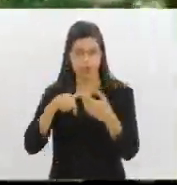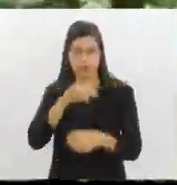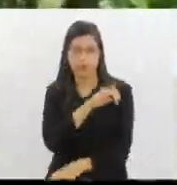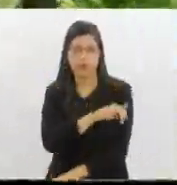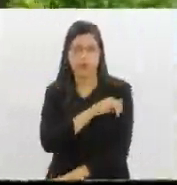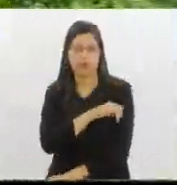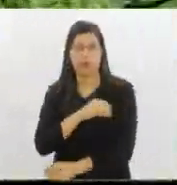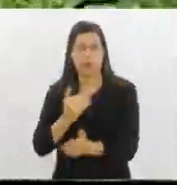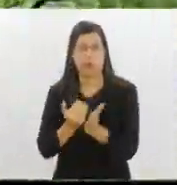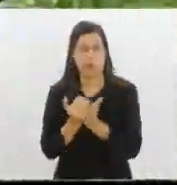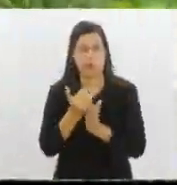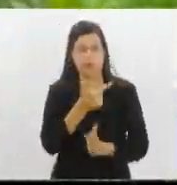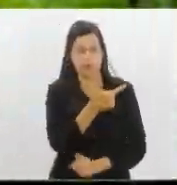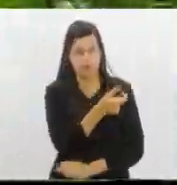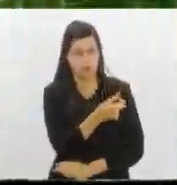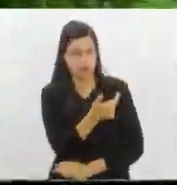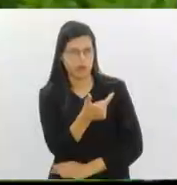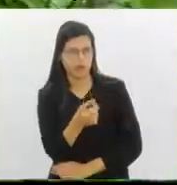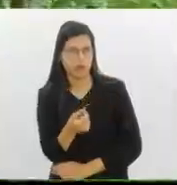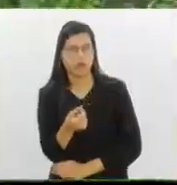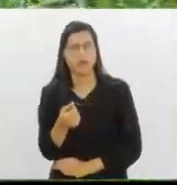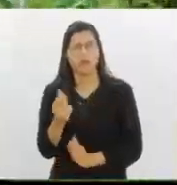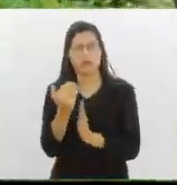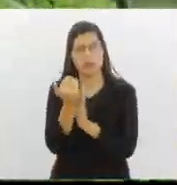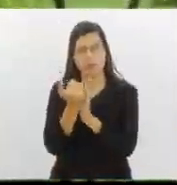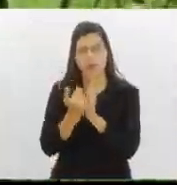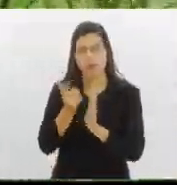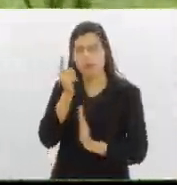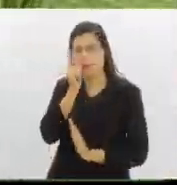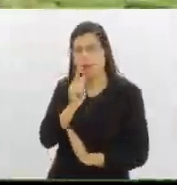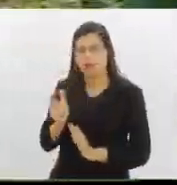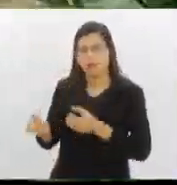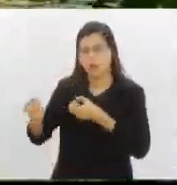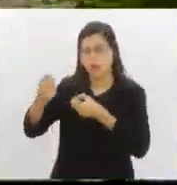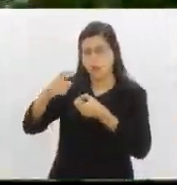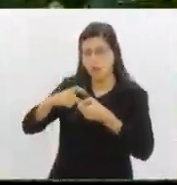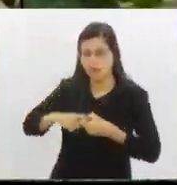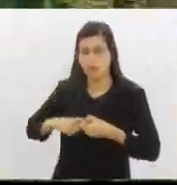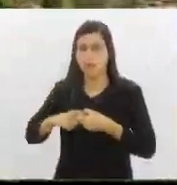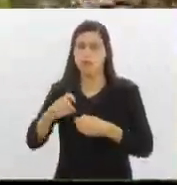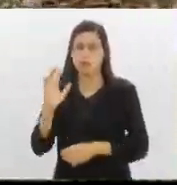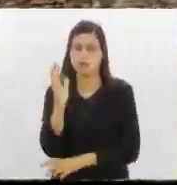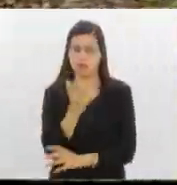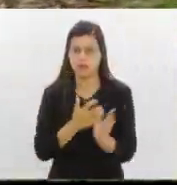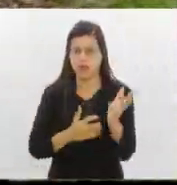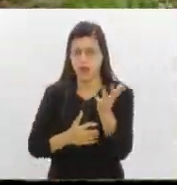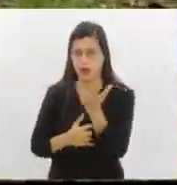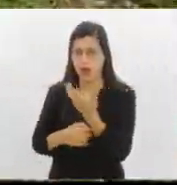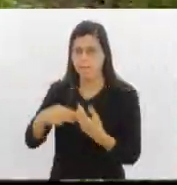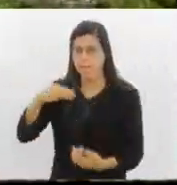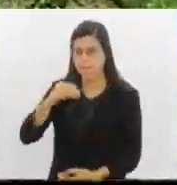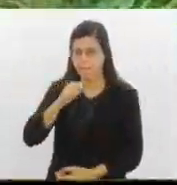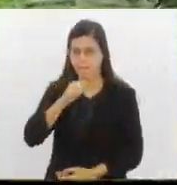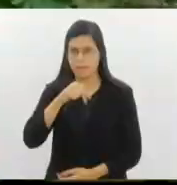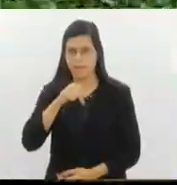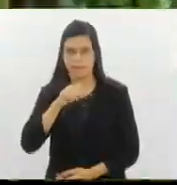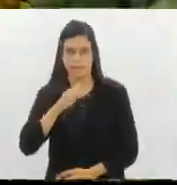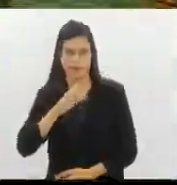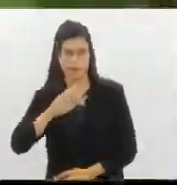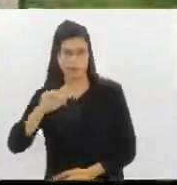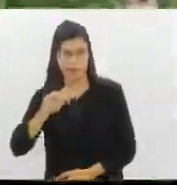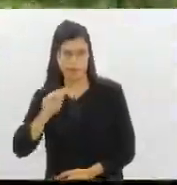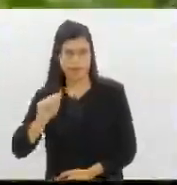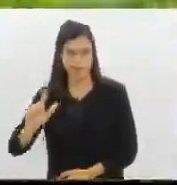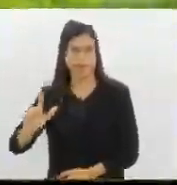2020, o programa recuperou 314 hectares de áreas de restinga, manguezal e floresta em nove cidades do Estado.